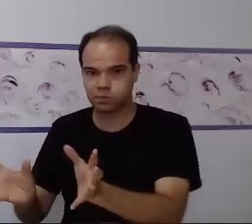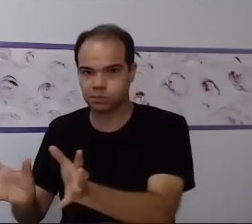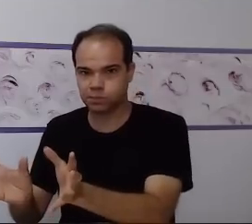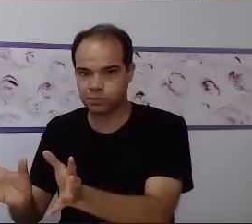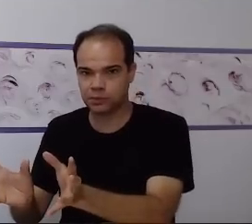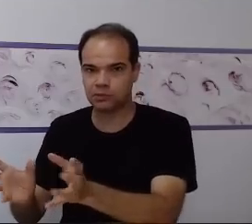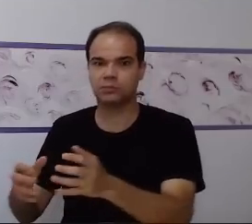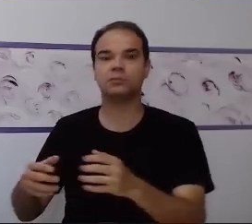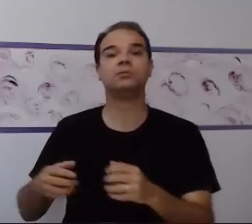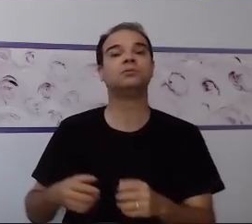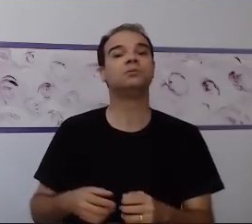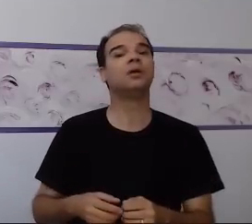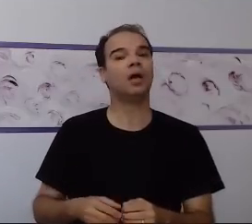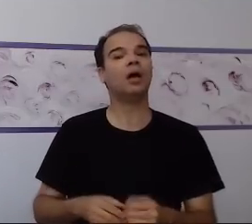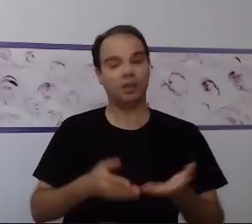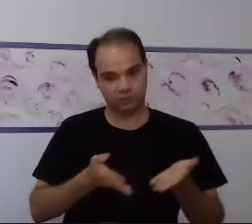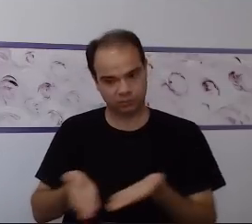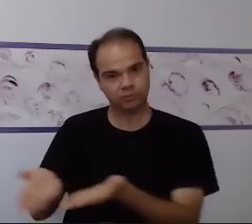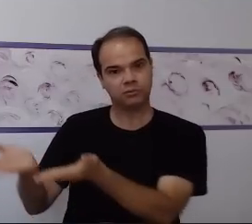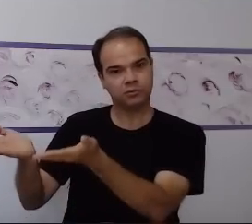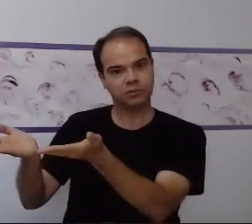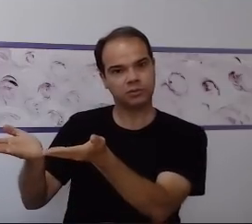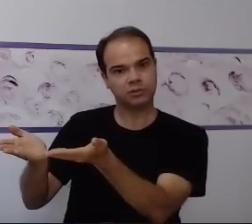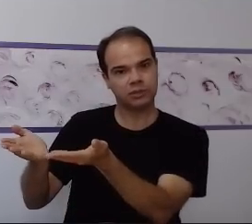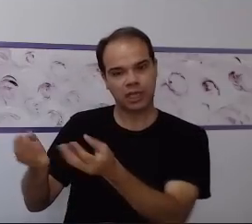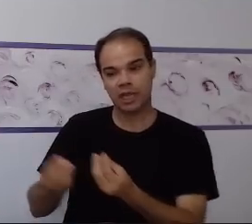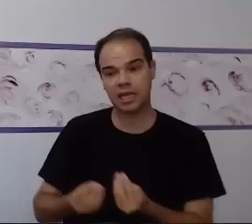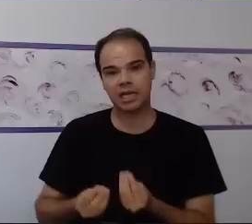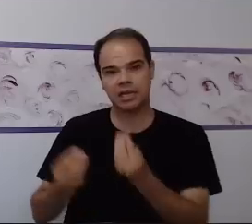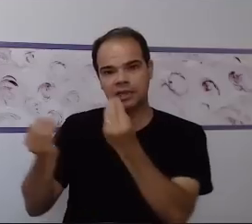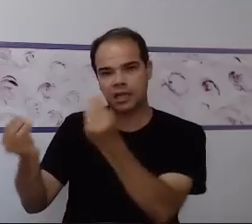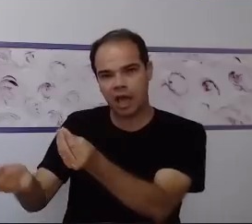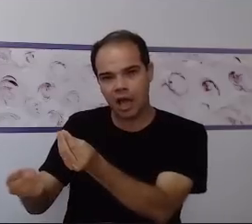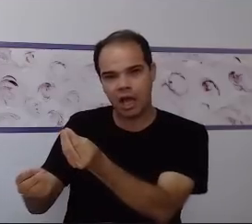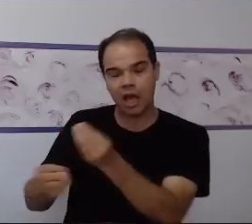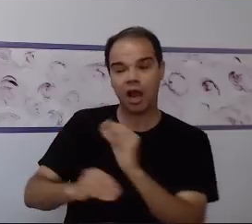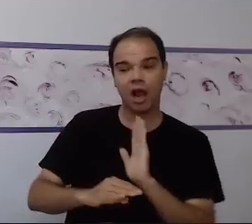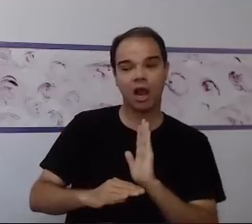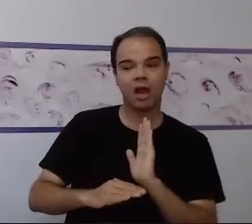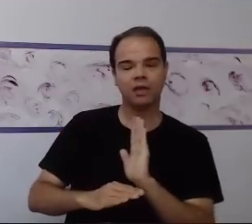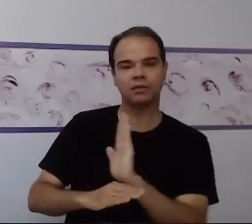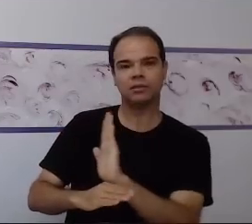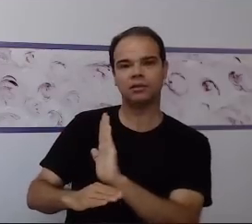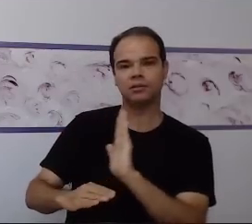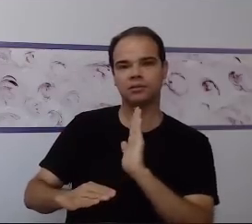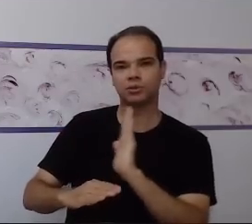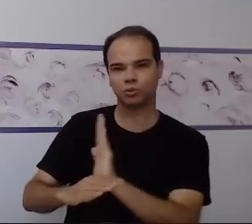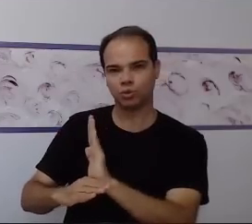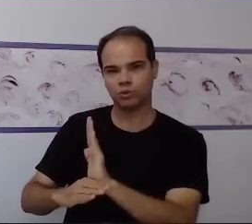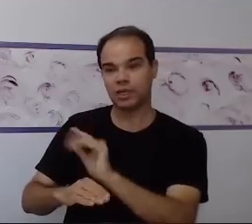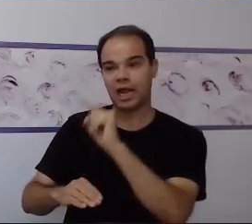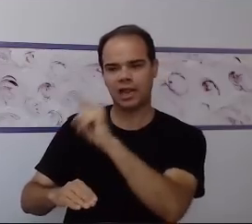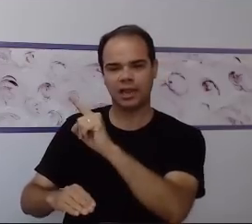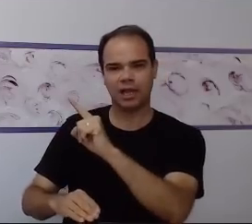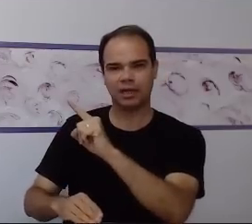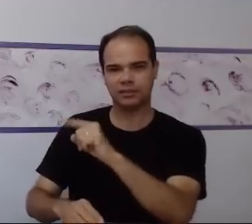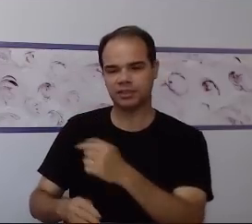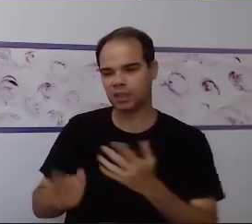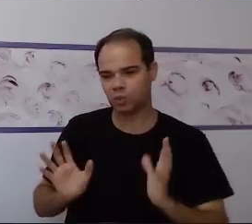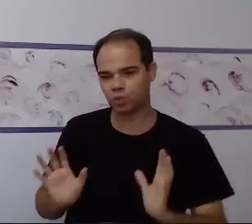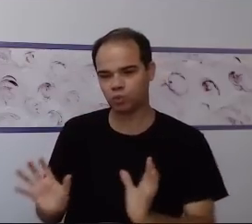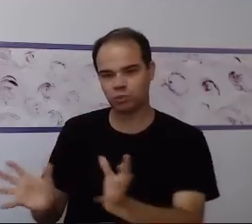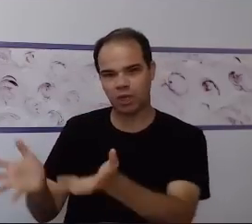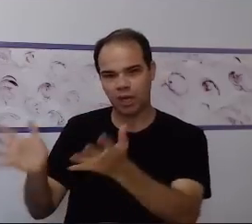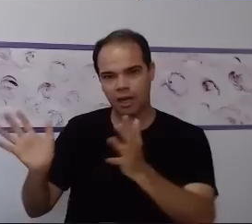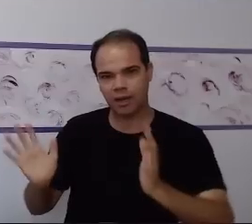incisiva, dê as pistas para a realização. Porque quanto mais satisfeito em realizar